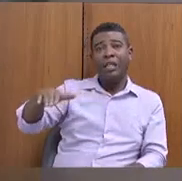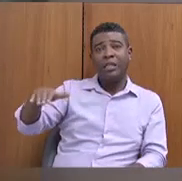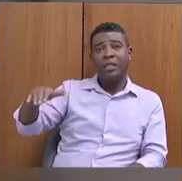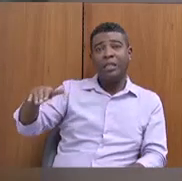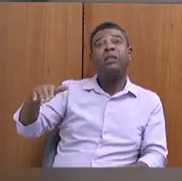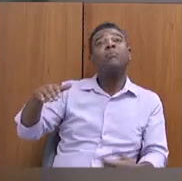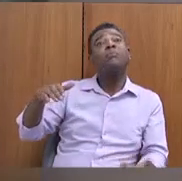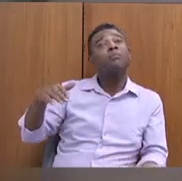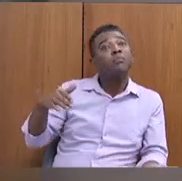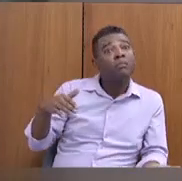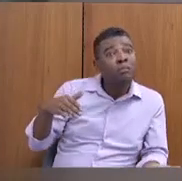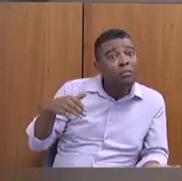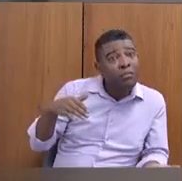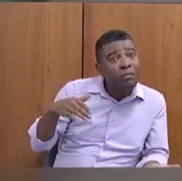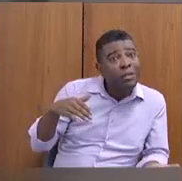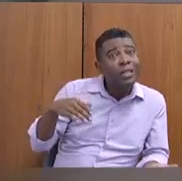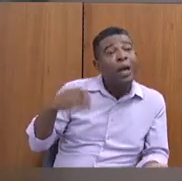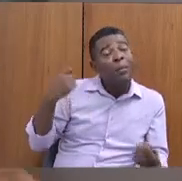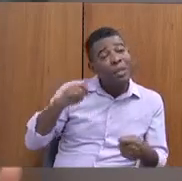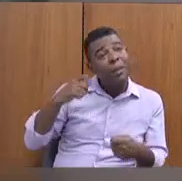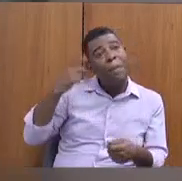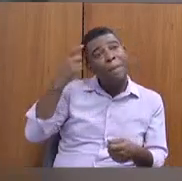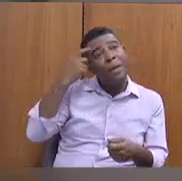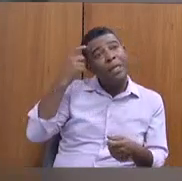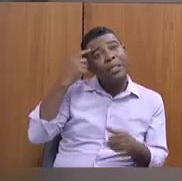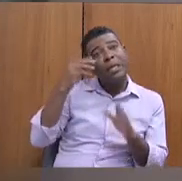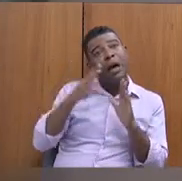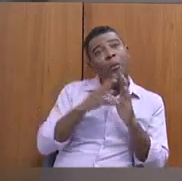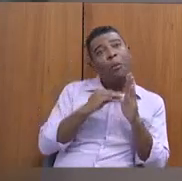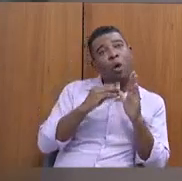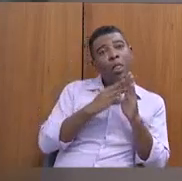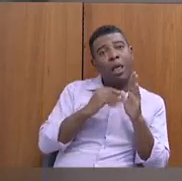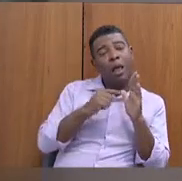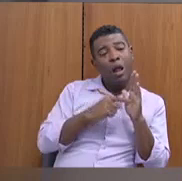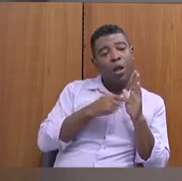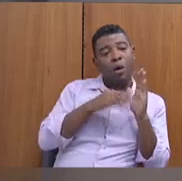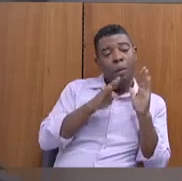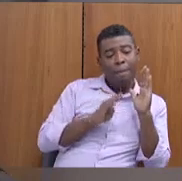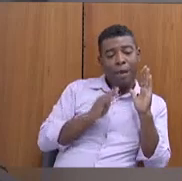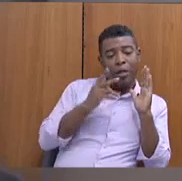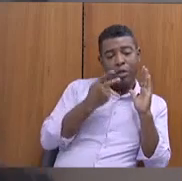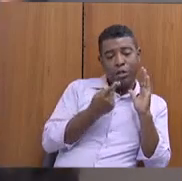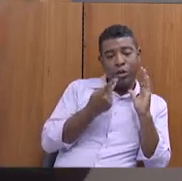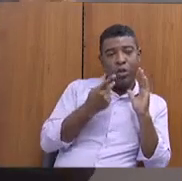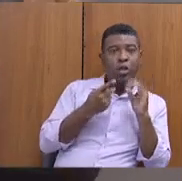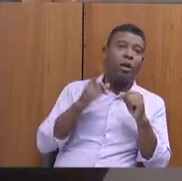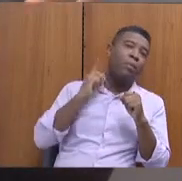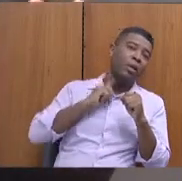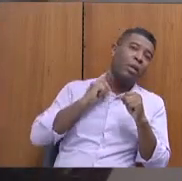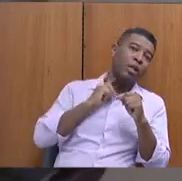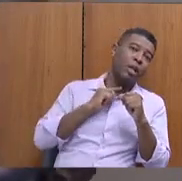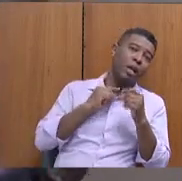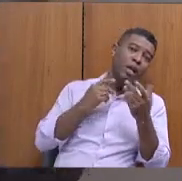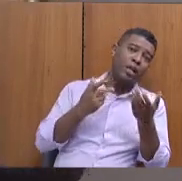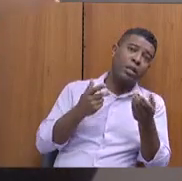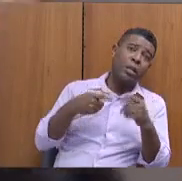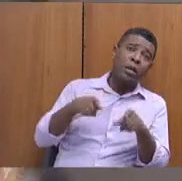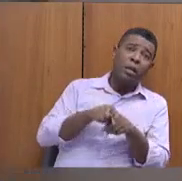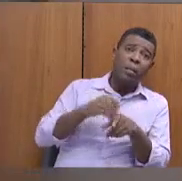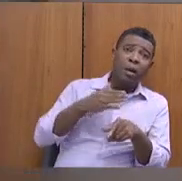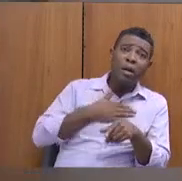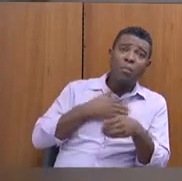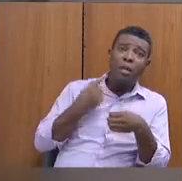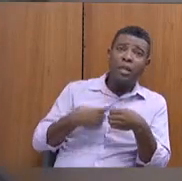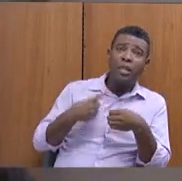Precisamos repensar o modelo em Belo Horizonte e em Minas Gerais. E o exemplo está na minha cidade, São Sebastião do Paraíso. Eu nunca vi tanto